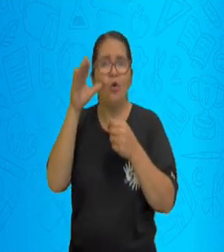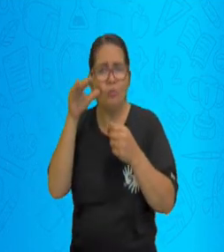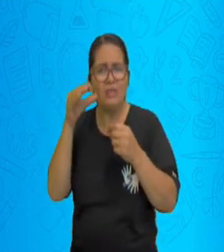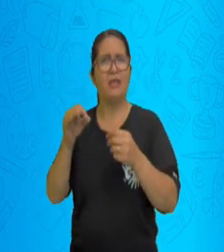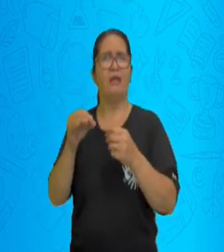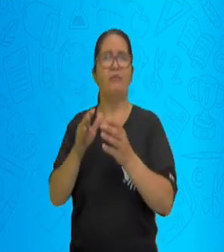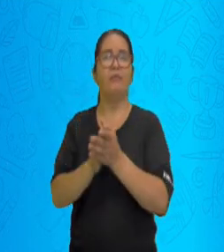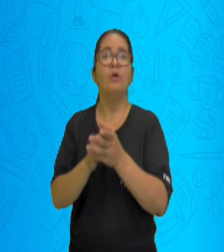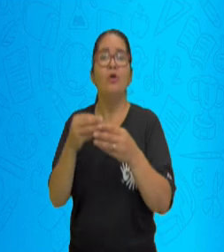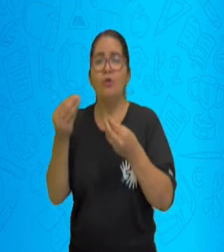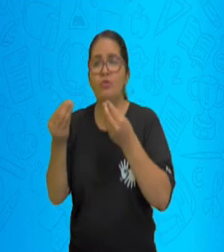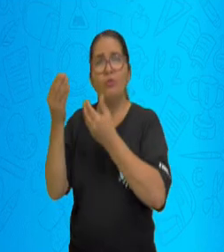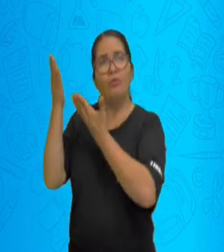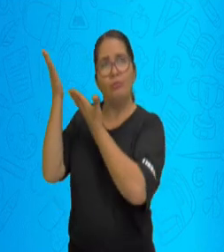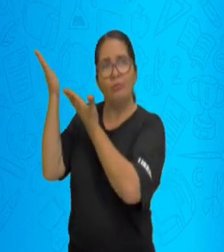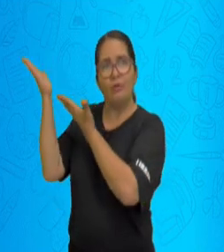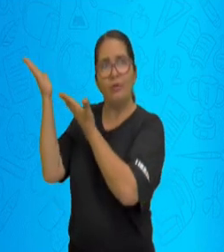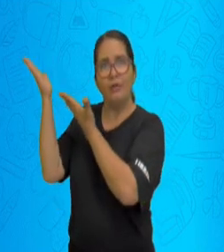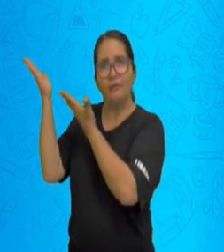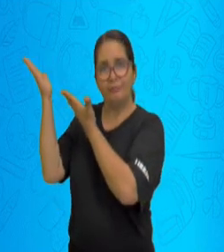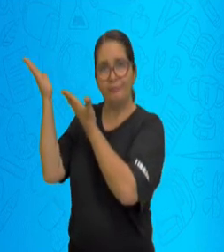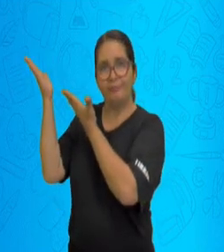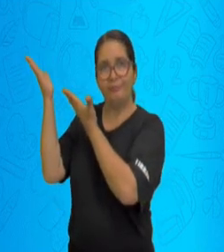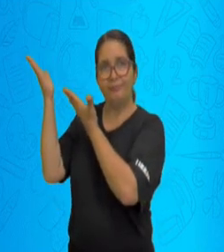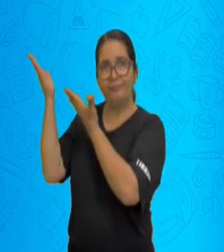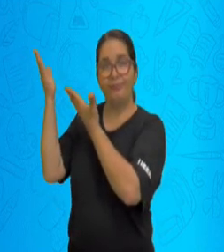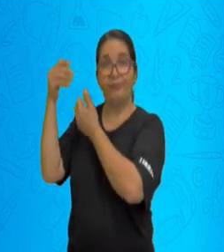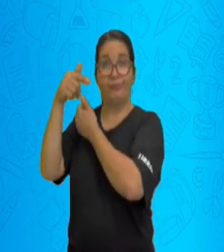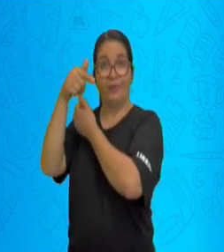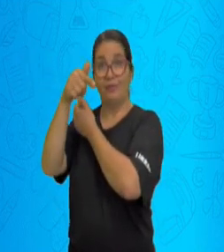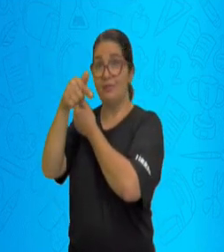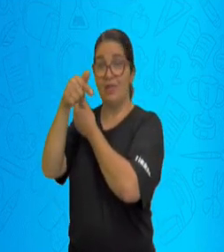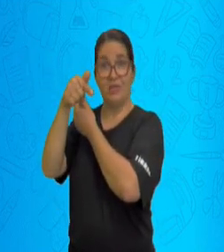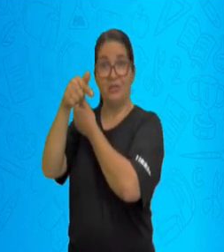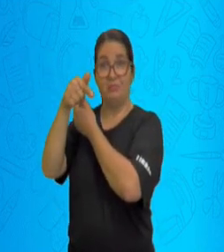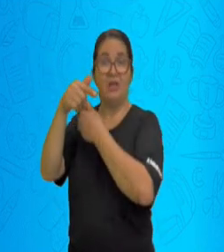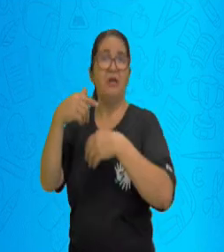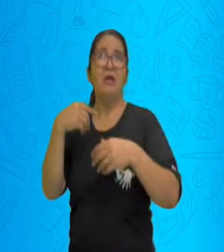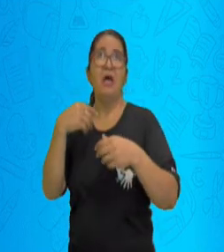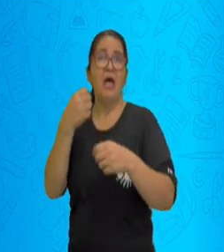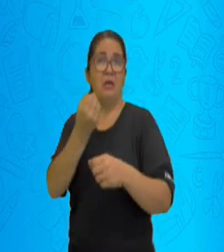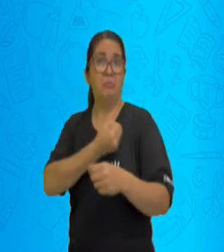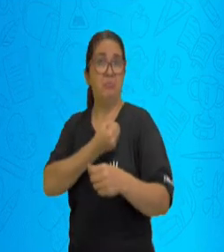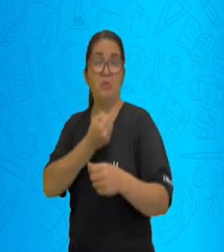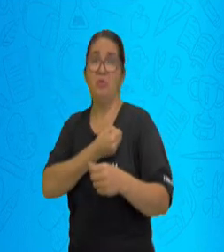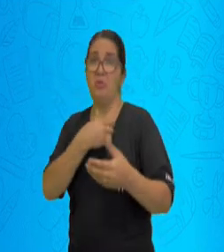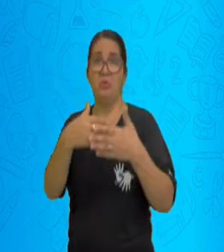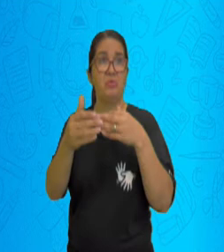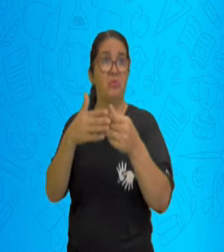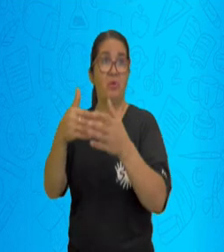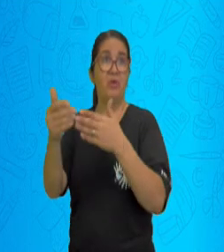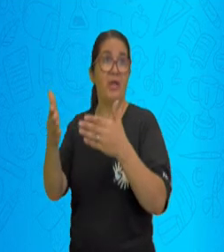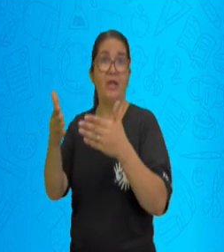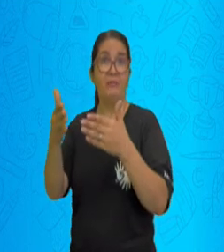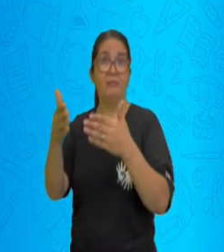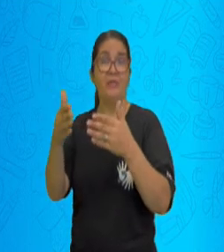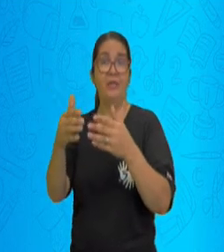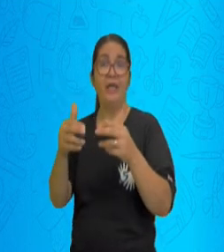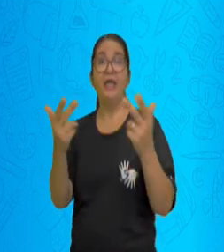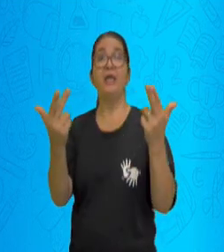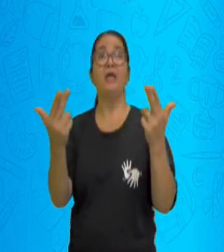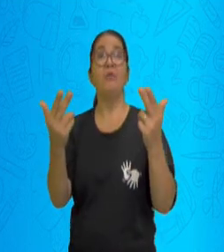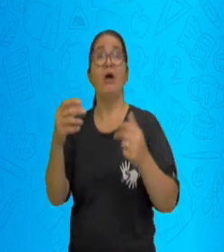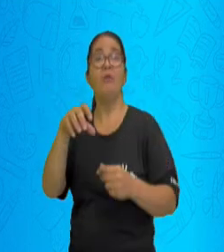Eu tenho 7 mais algum número que é igual a 5 mais